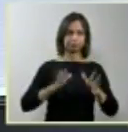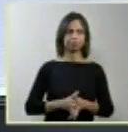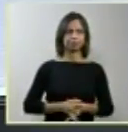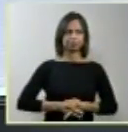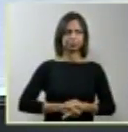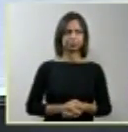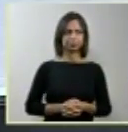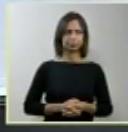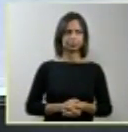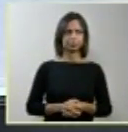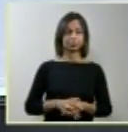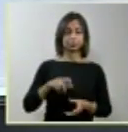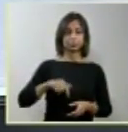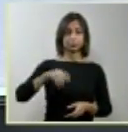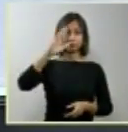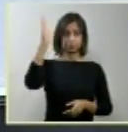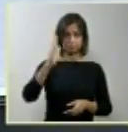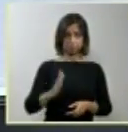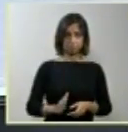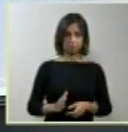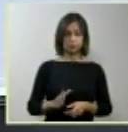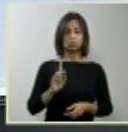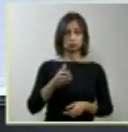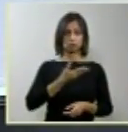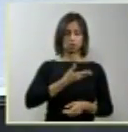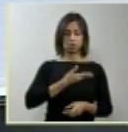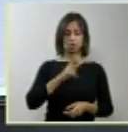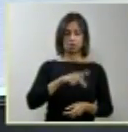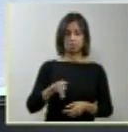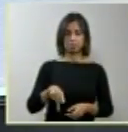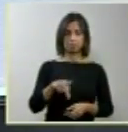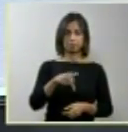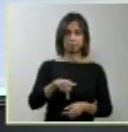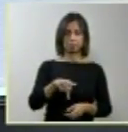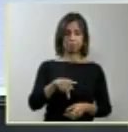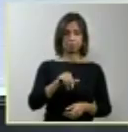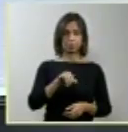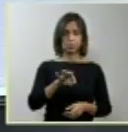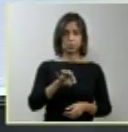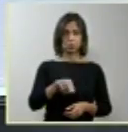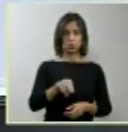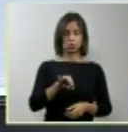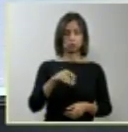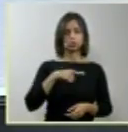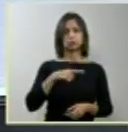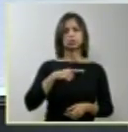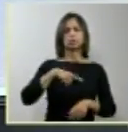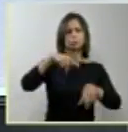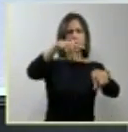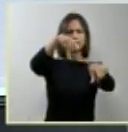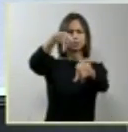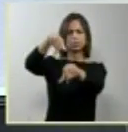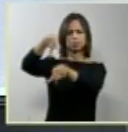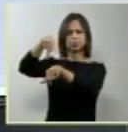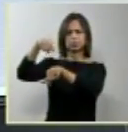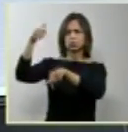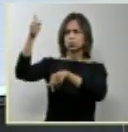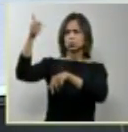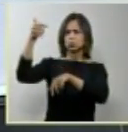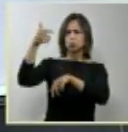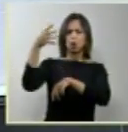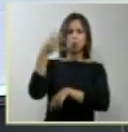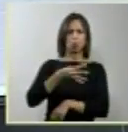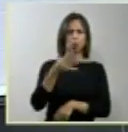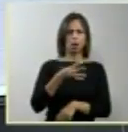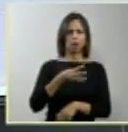O Brasil, como disse o professor Pinotti, é o quarto país no mundo em frequência de